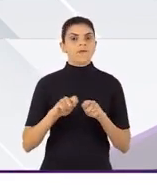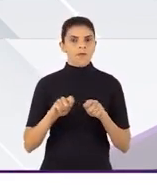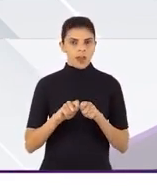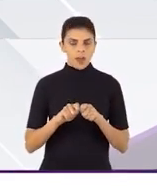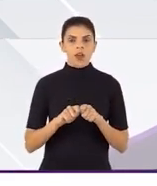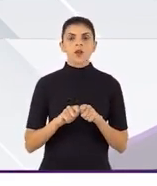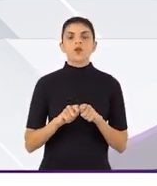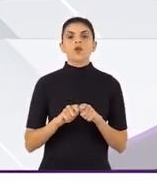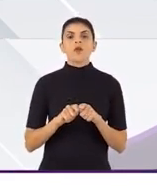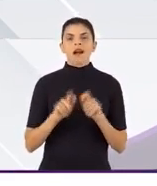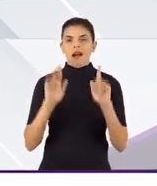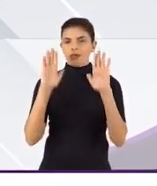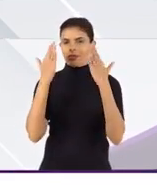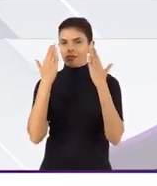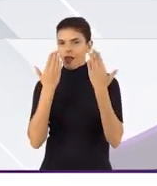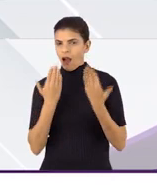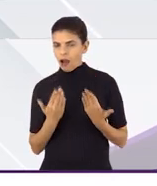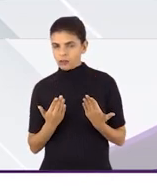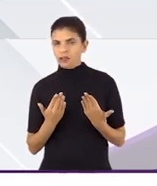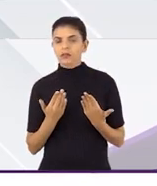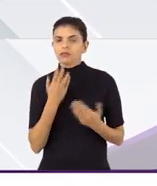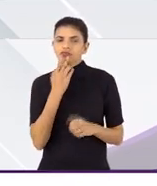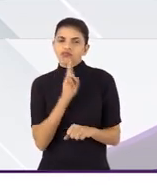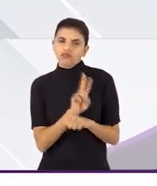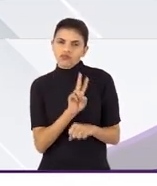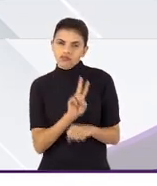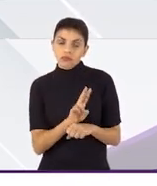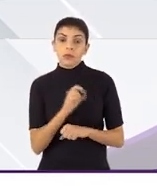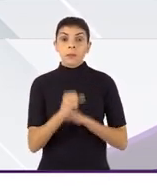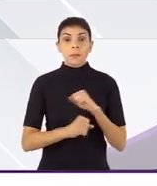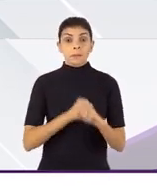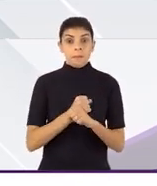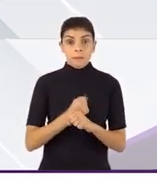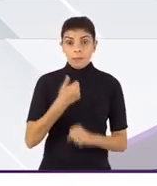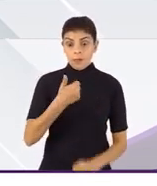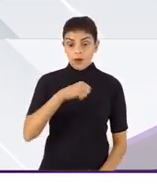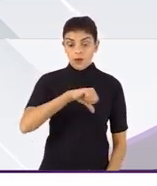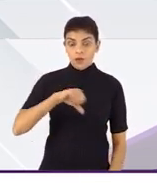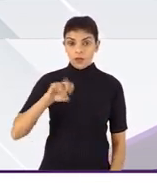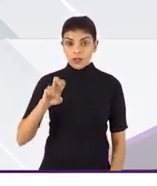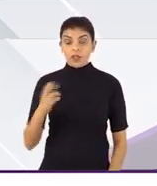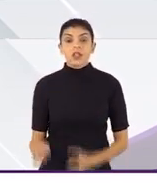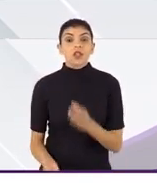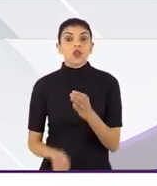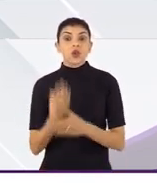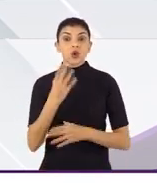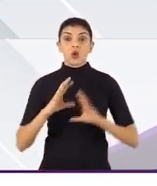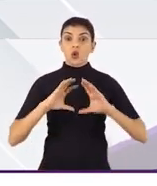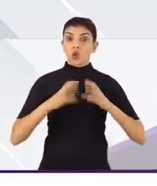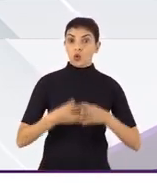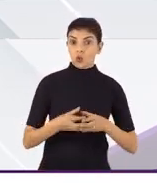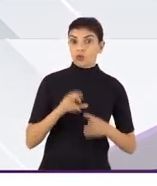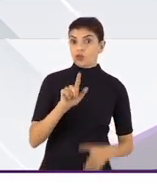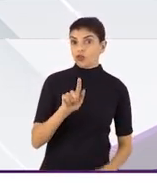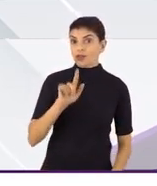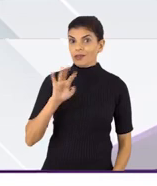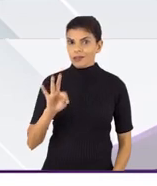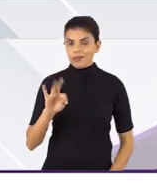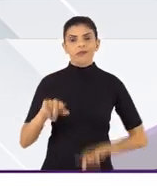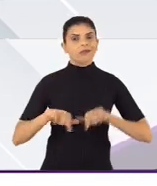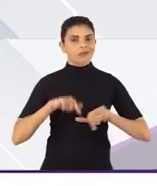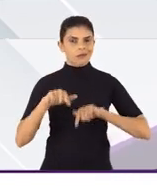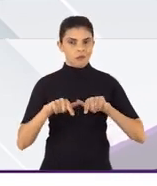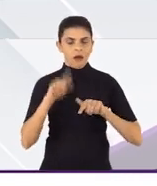foi feita uma análise e, em 1995, criado um grupo de trabalho, então,